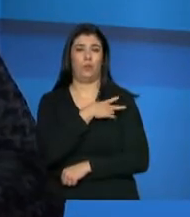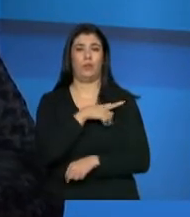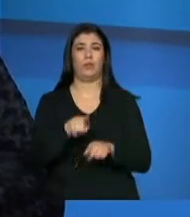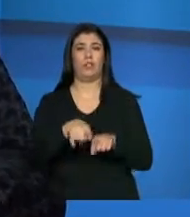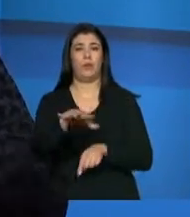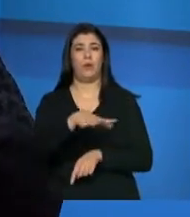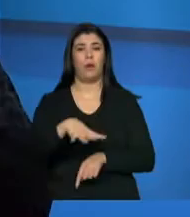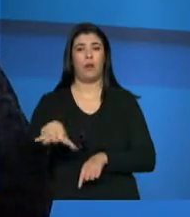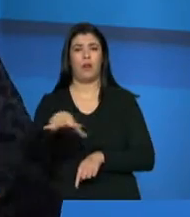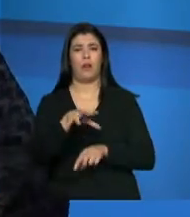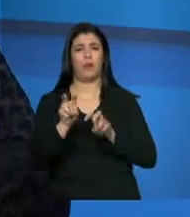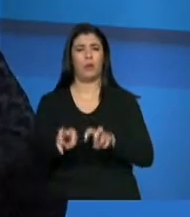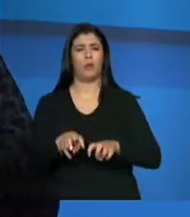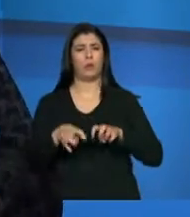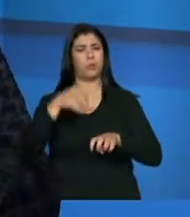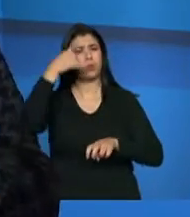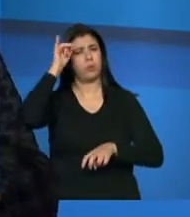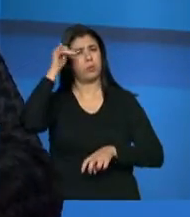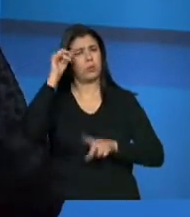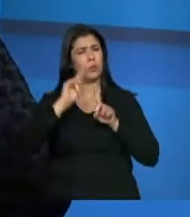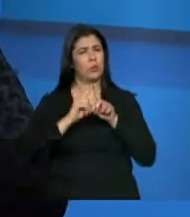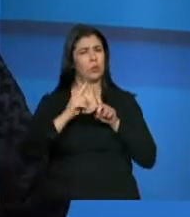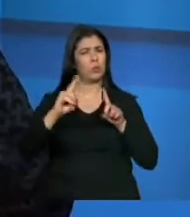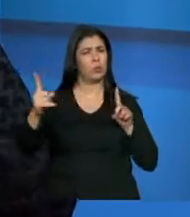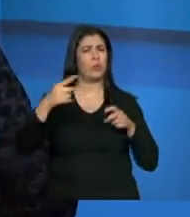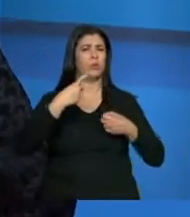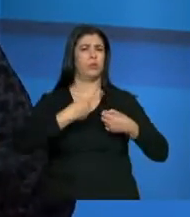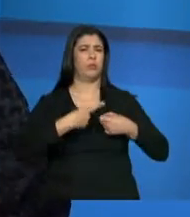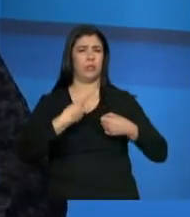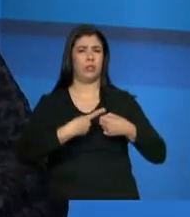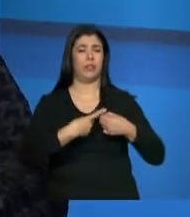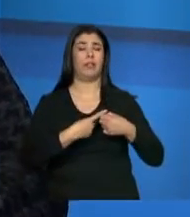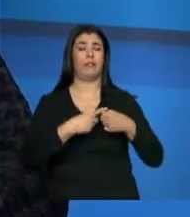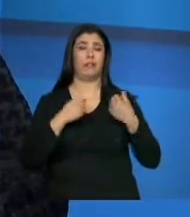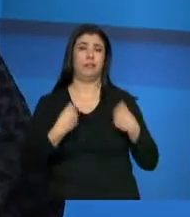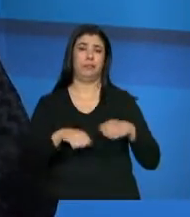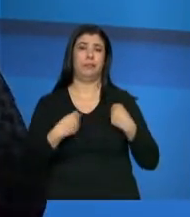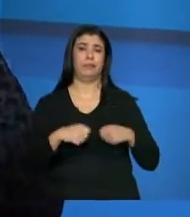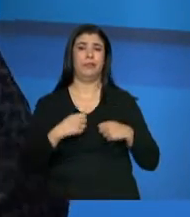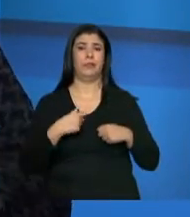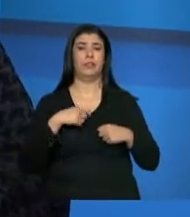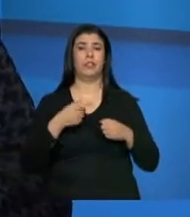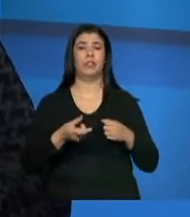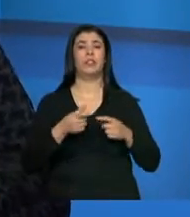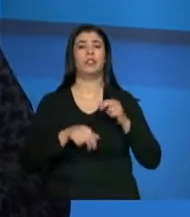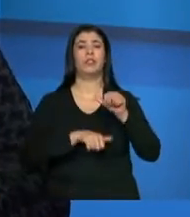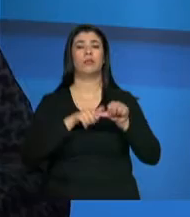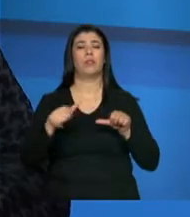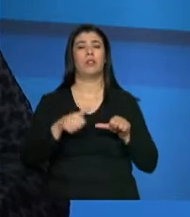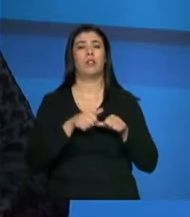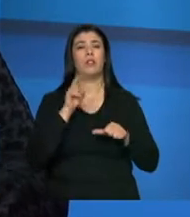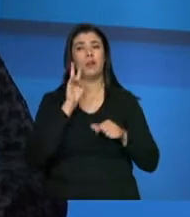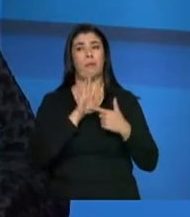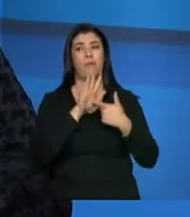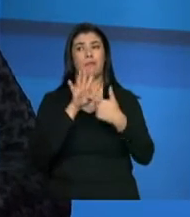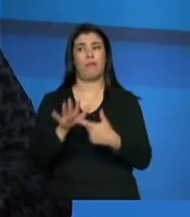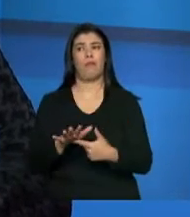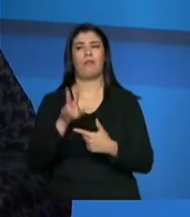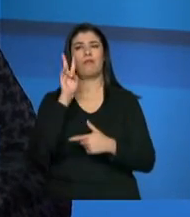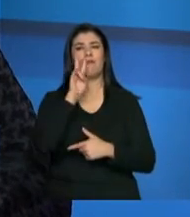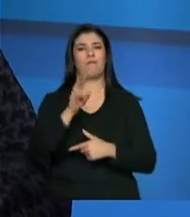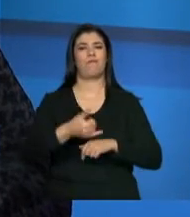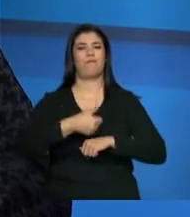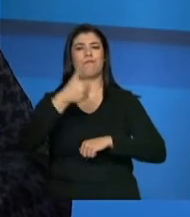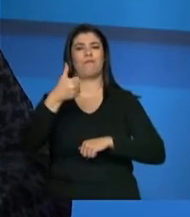distantes, né, muitas vezes as sedes distantes, fisicamente mesmo, né, e acabam tendo visibilidade a partir